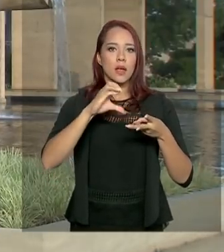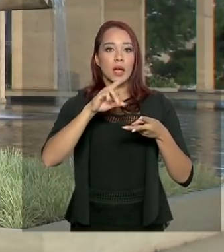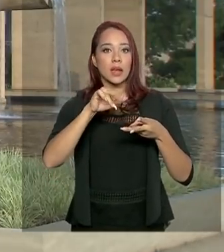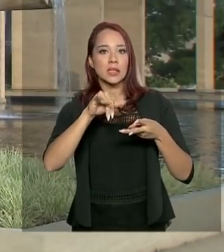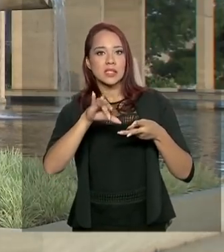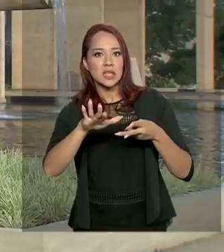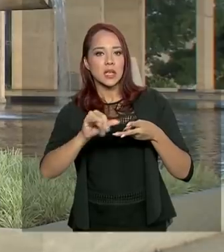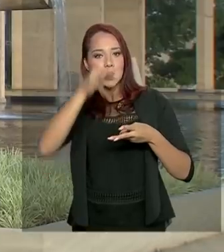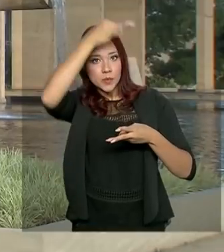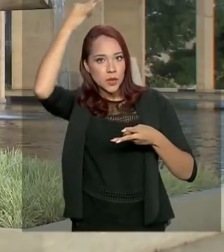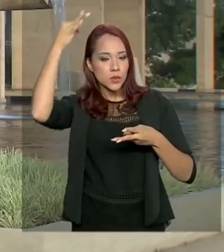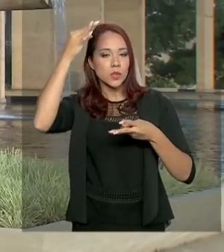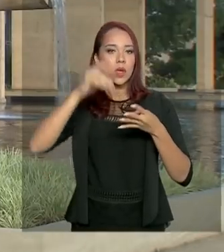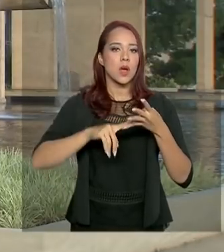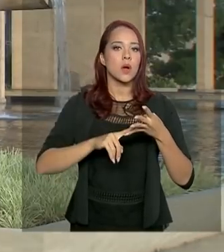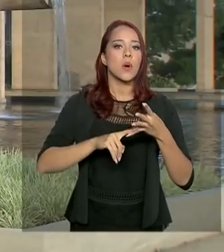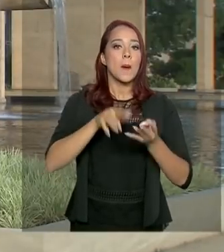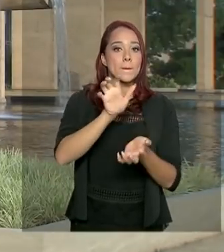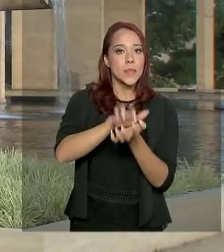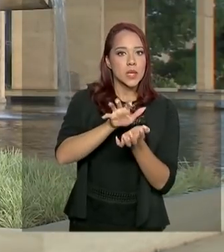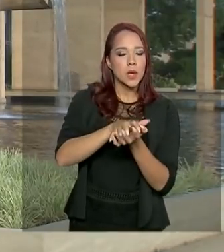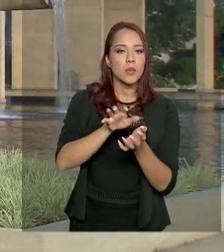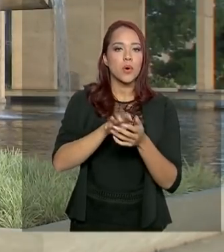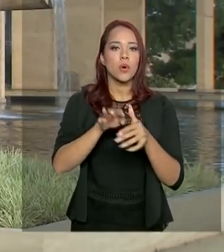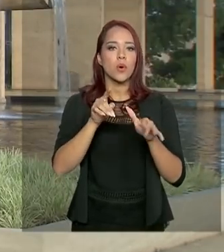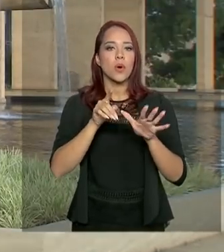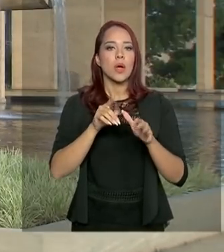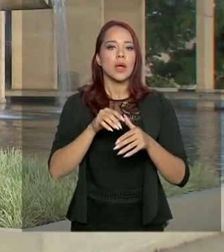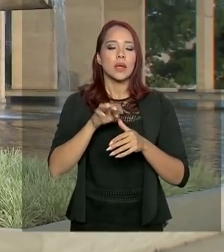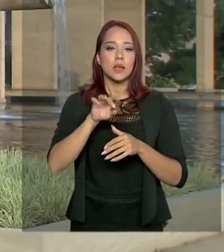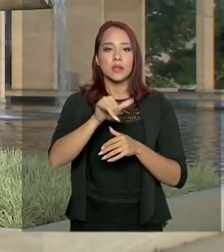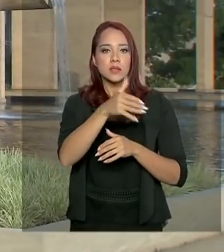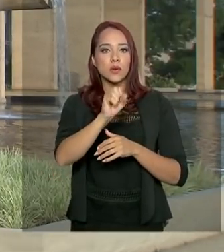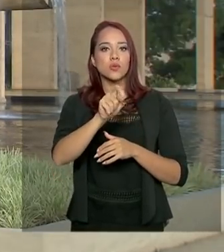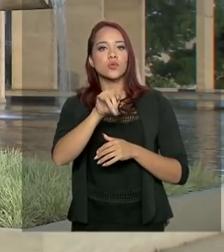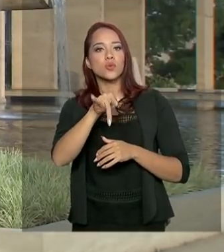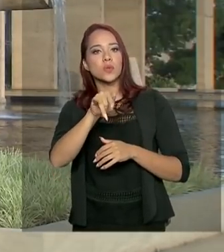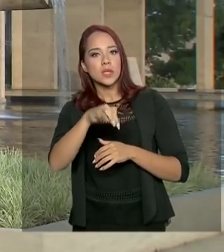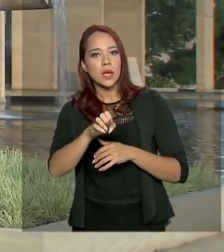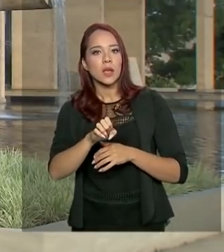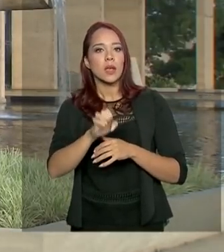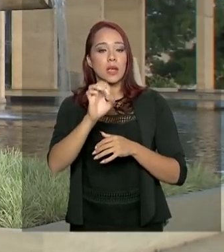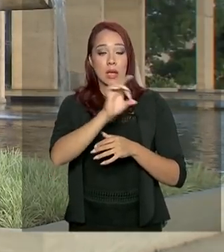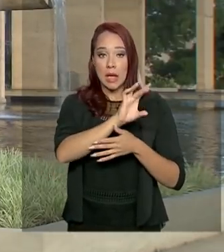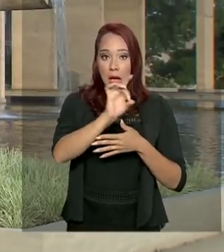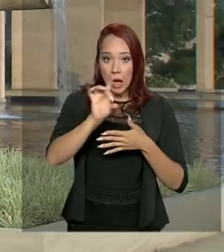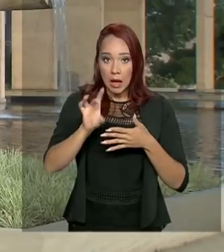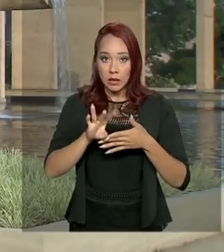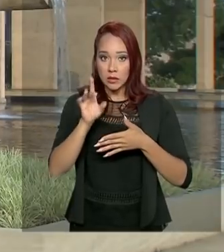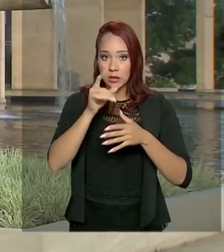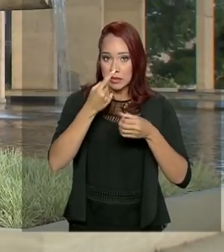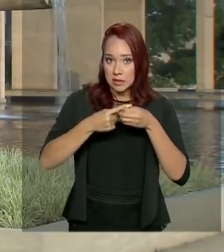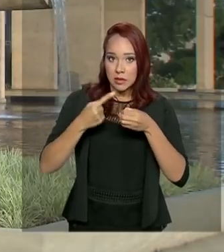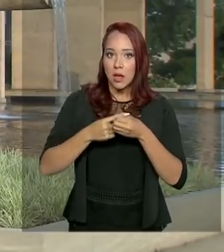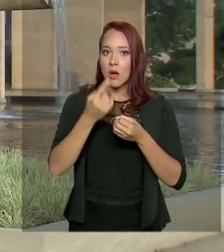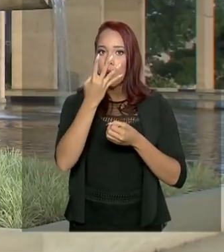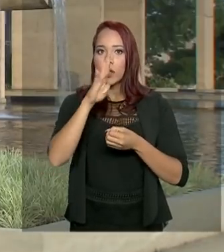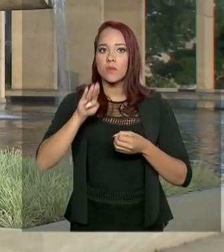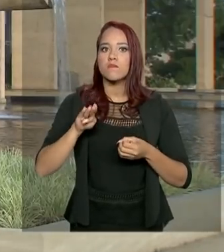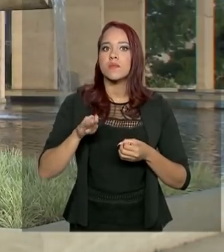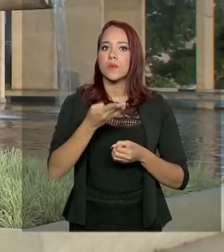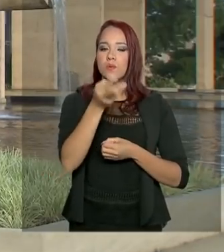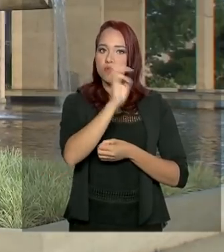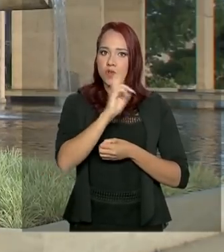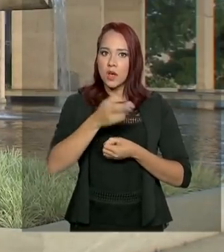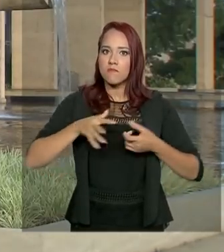no Espírito Santo, Paulista, em Pernambuco e São José dos Pinhais, no Paraná. Cada cidade recebeu quatro milhões de reais para